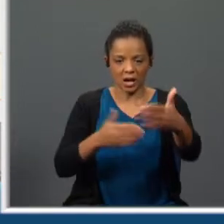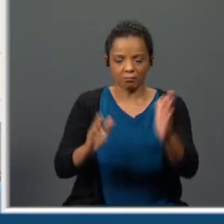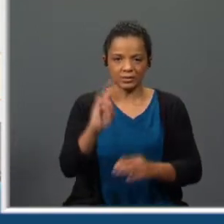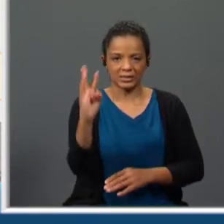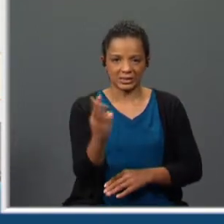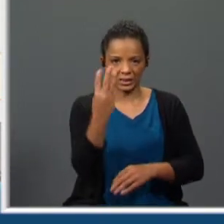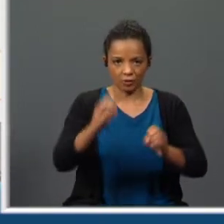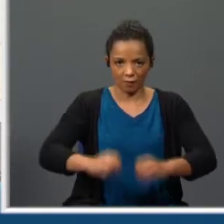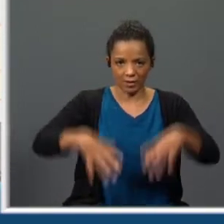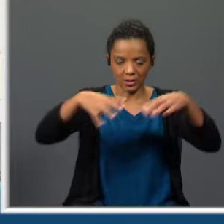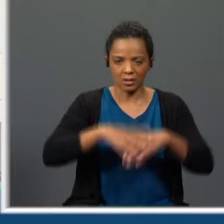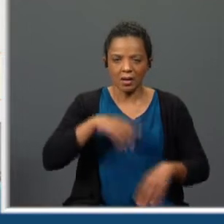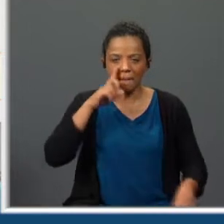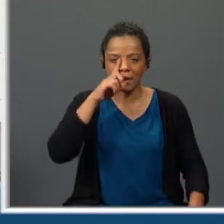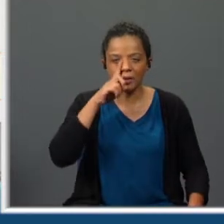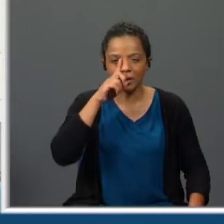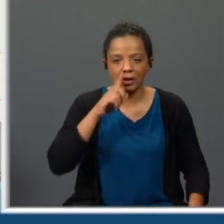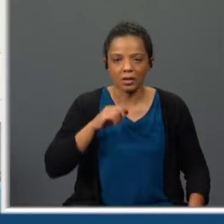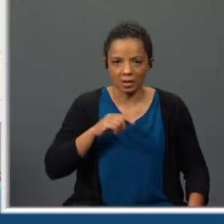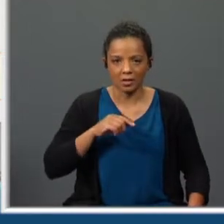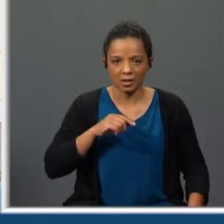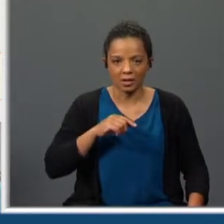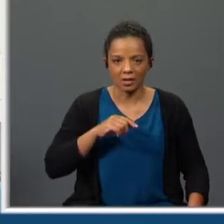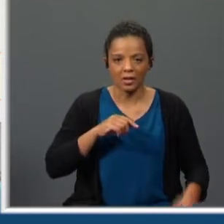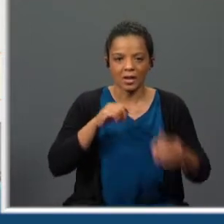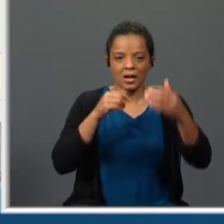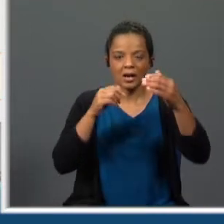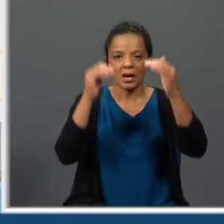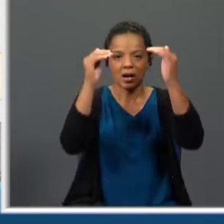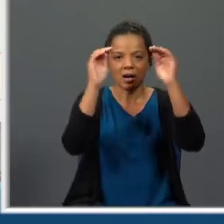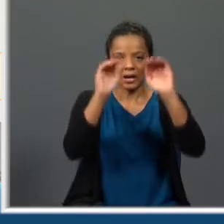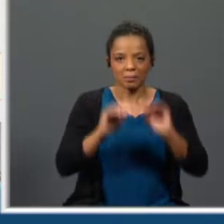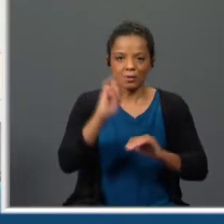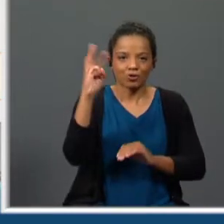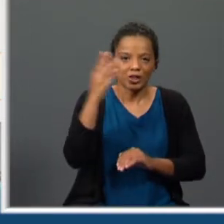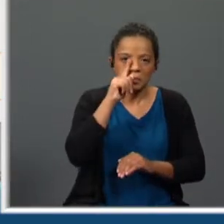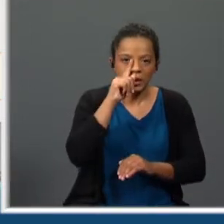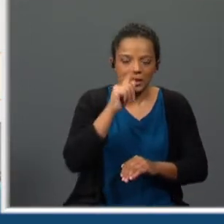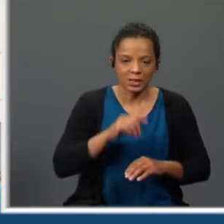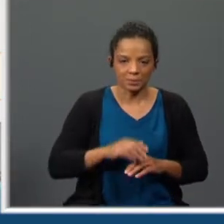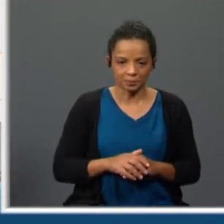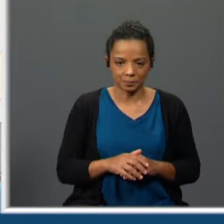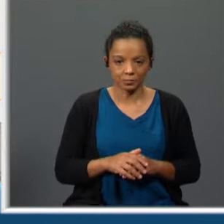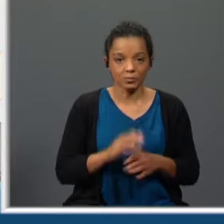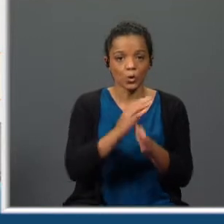temos a mentira com os três armários de mentir o roubo os